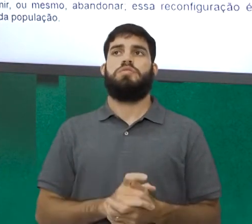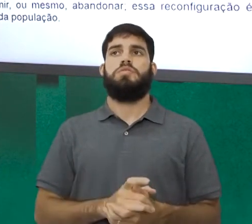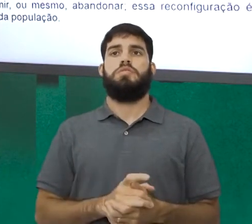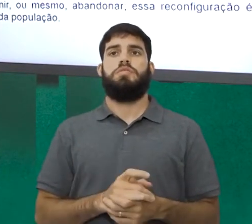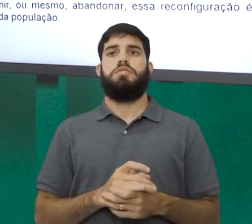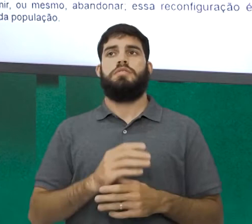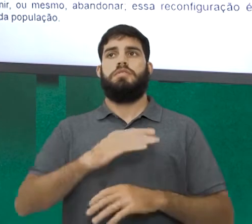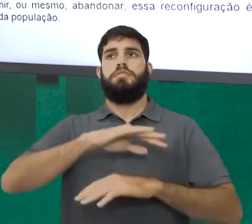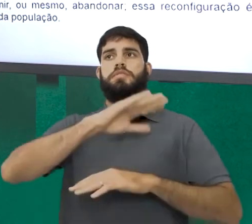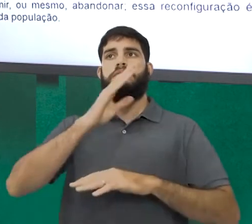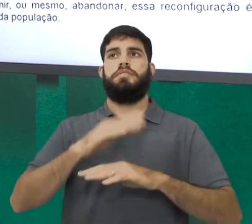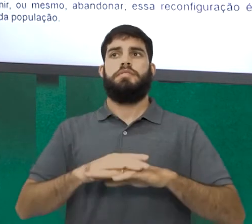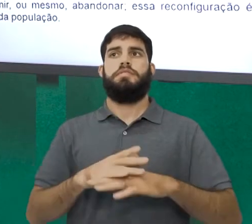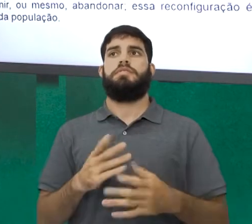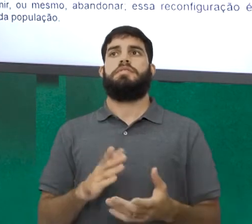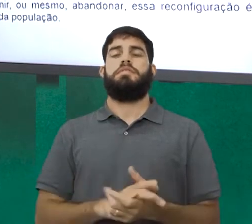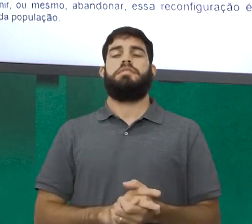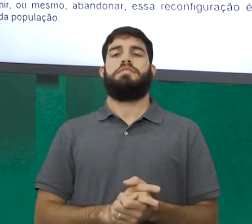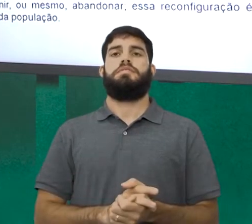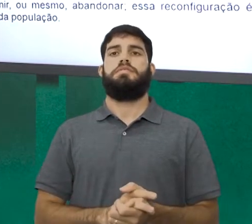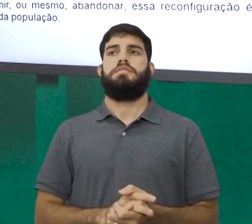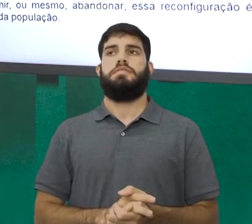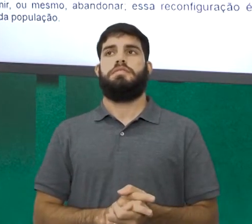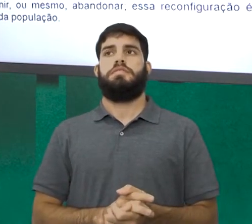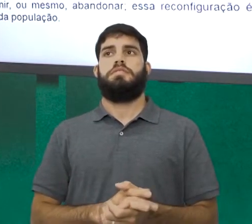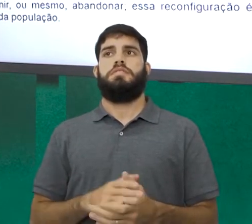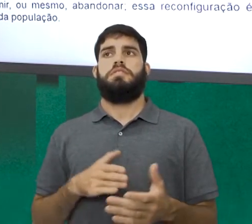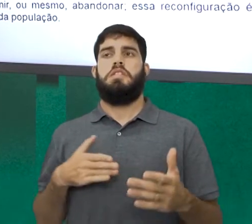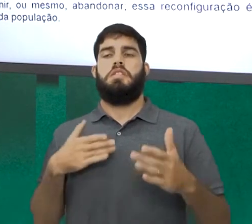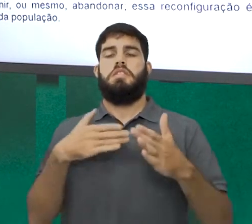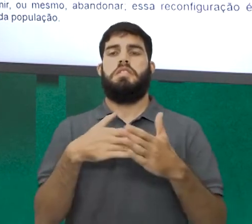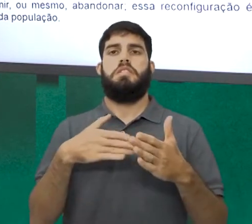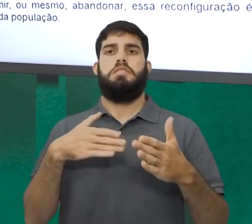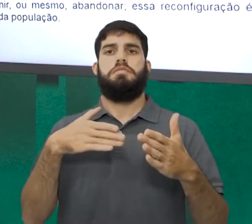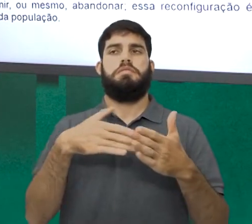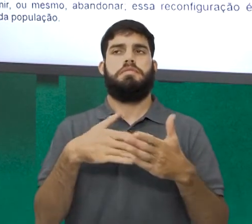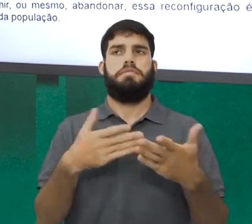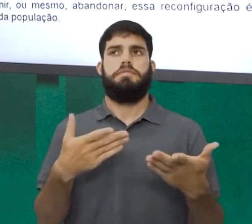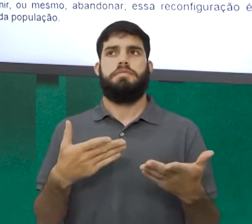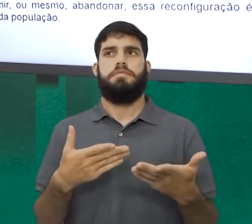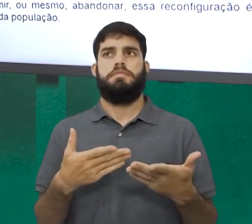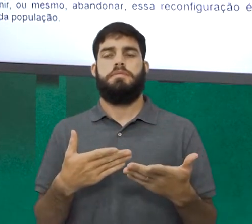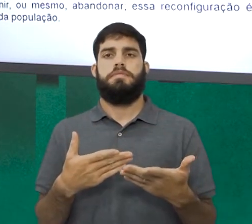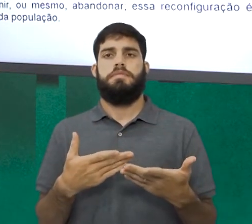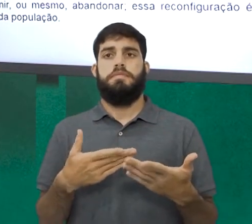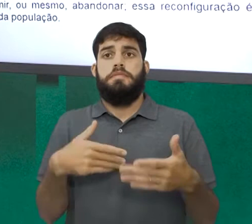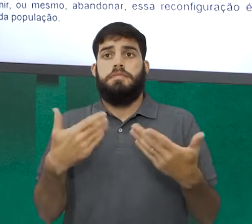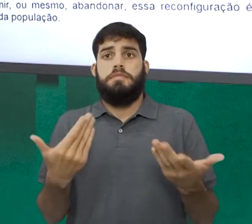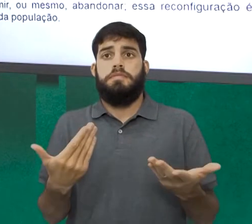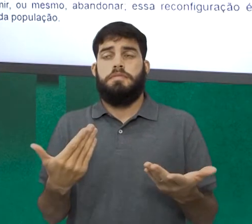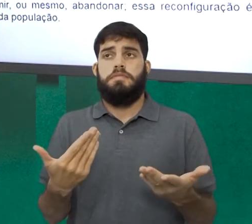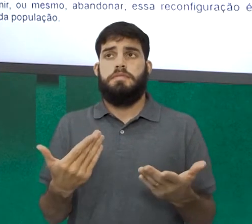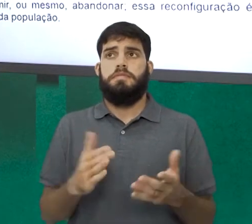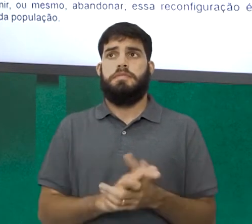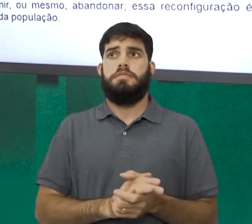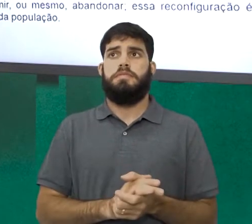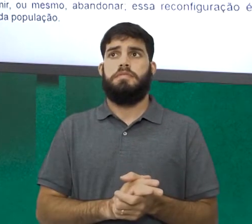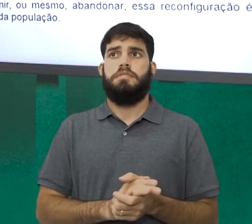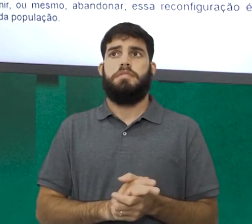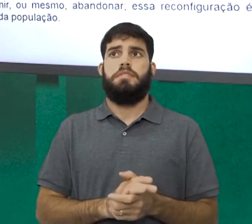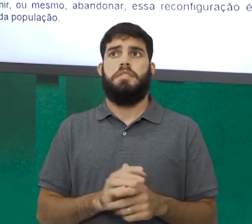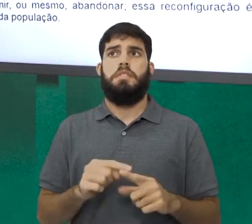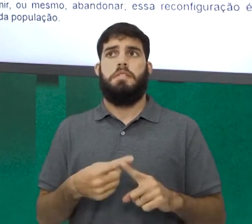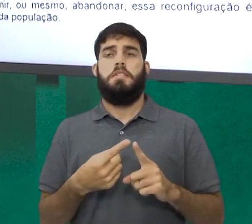topografia, o planalto, iria impedir, dificultar essa interiorização. Ora, mas bastou